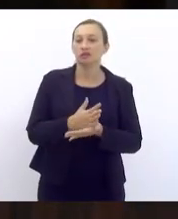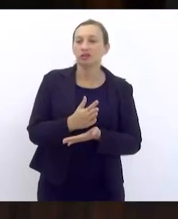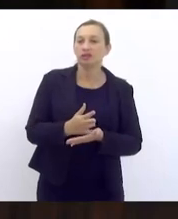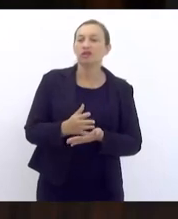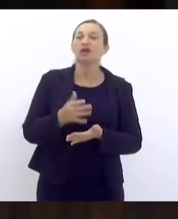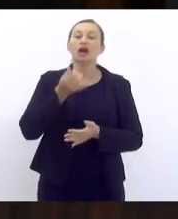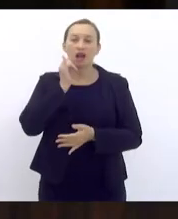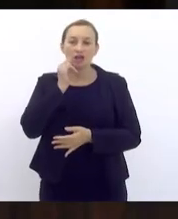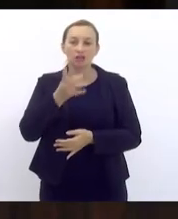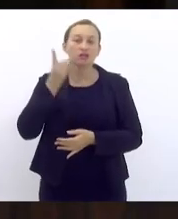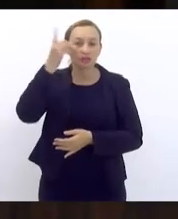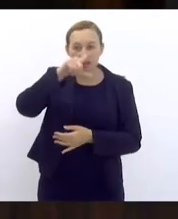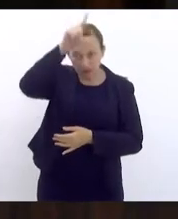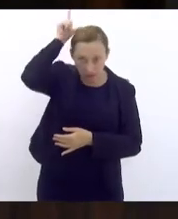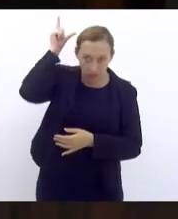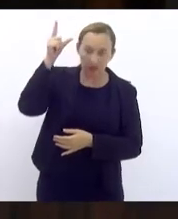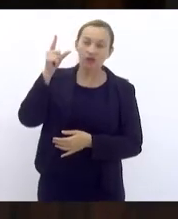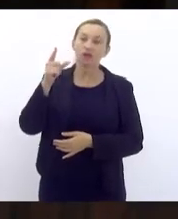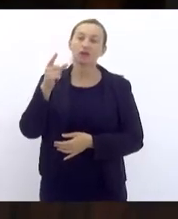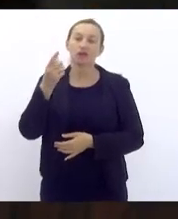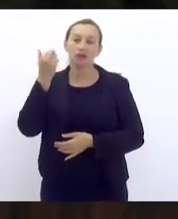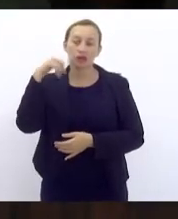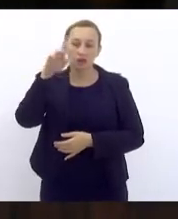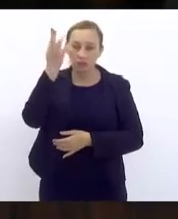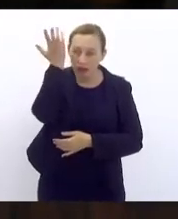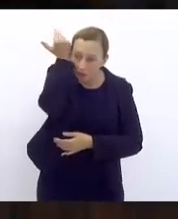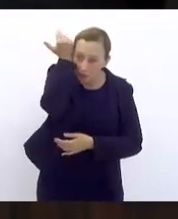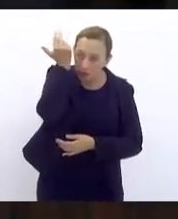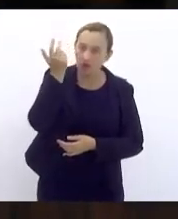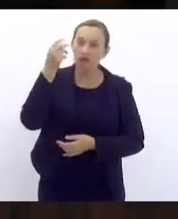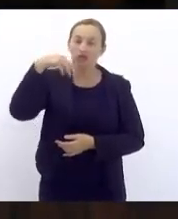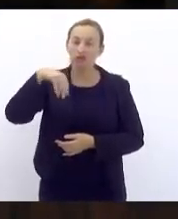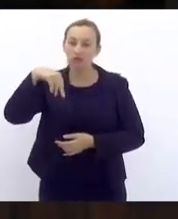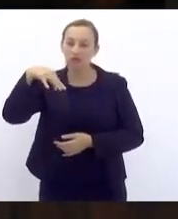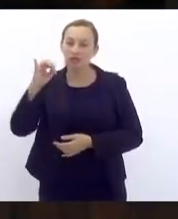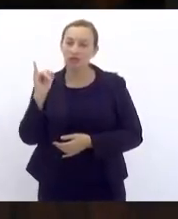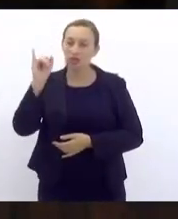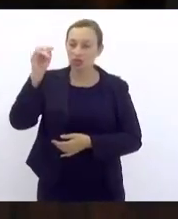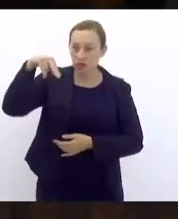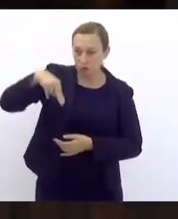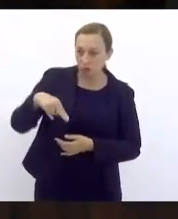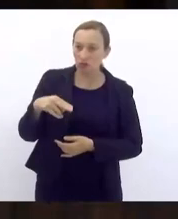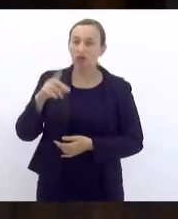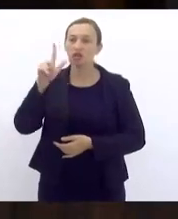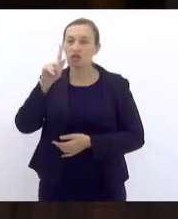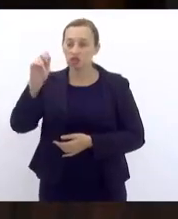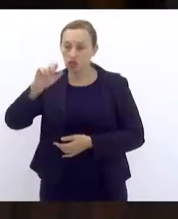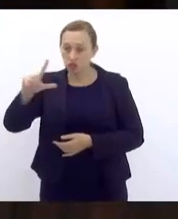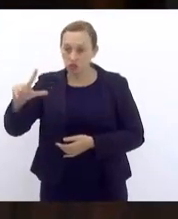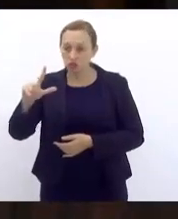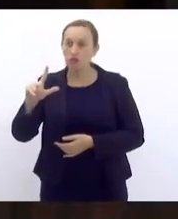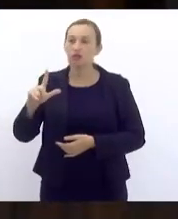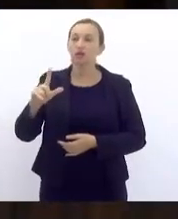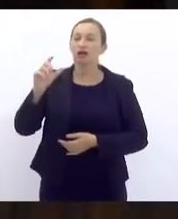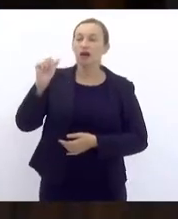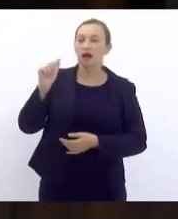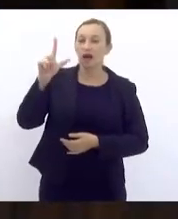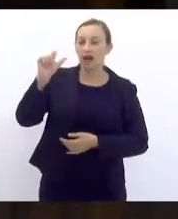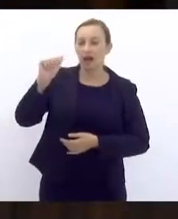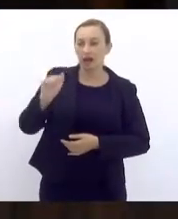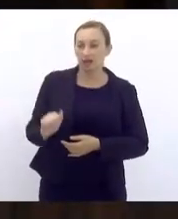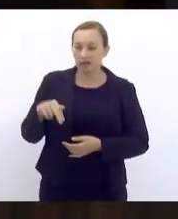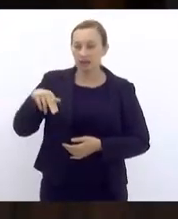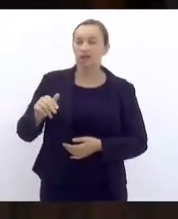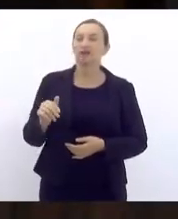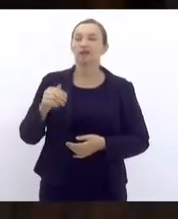Chiquinho da Mangueira, Eliomar Coelho, Márcio Pacheco, Milton Rangel, Chiquinho da Mangueira, Gil Viana e Alana Passos. Em